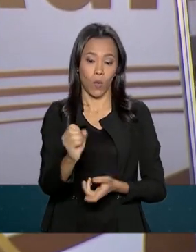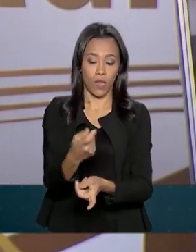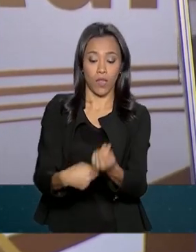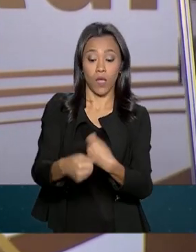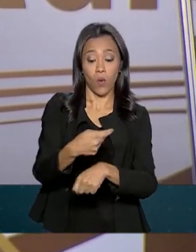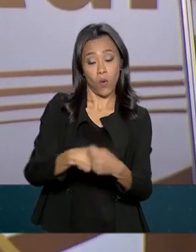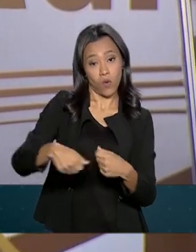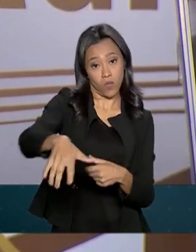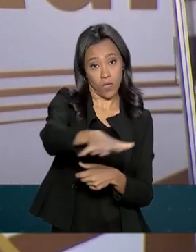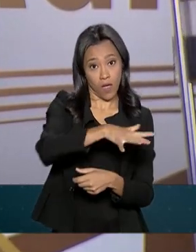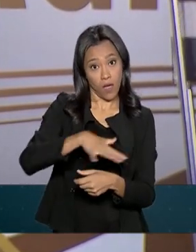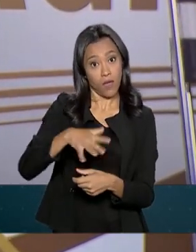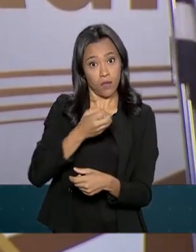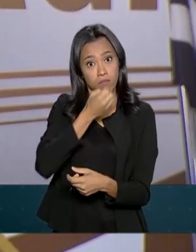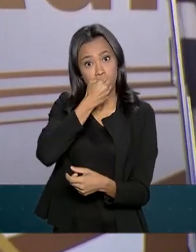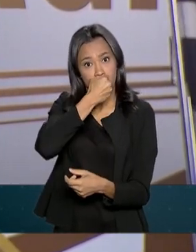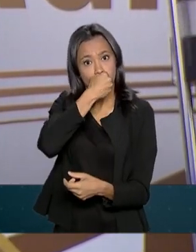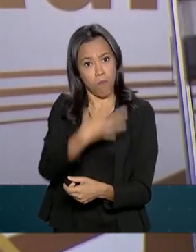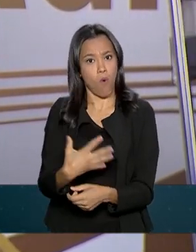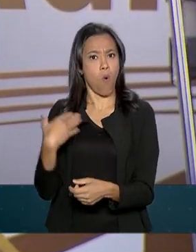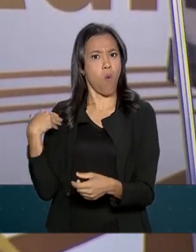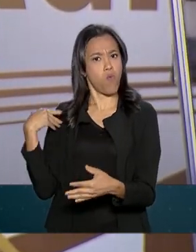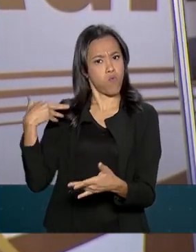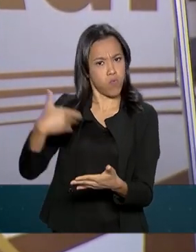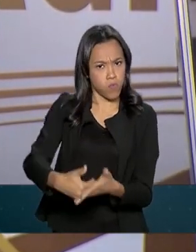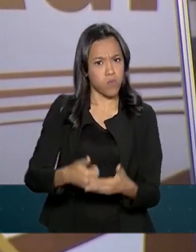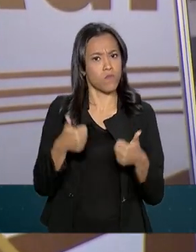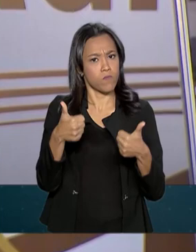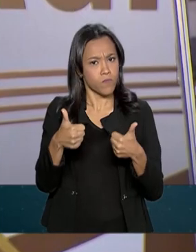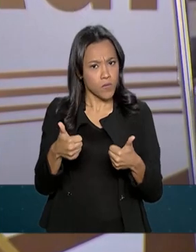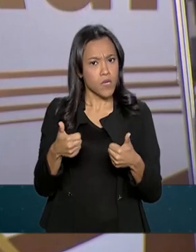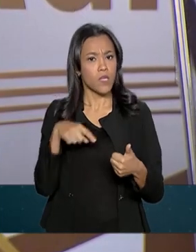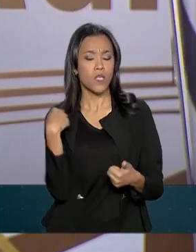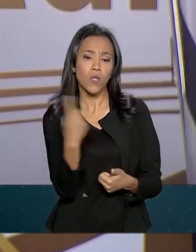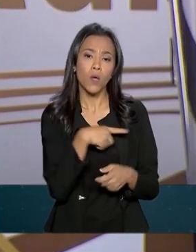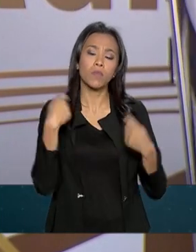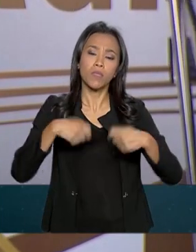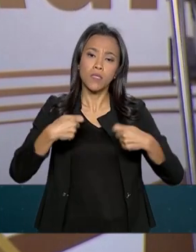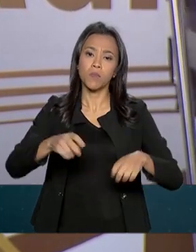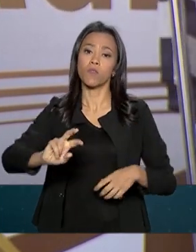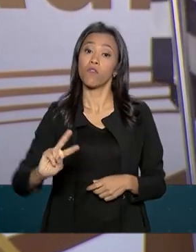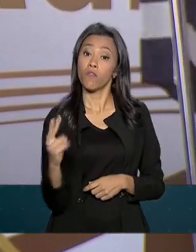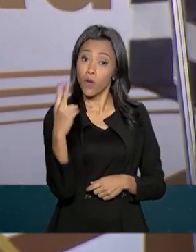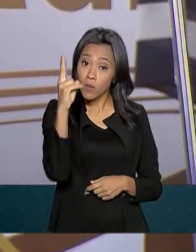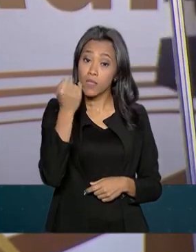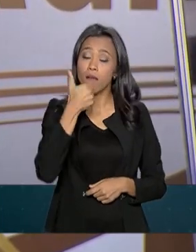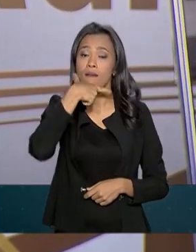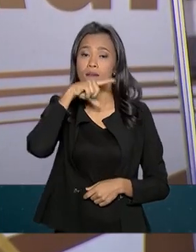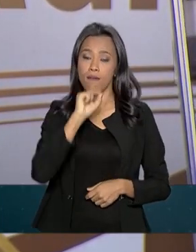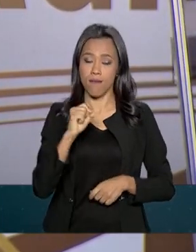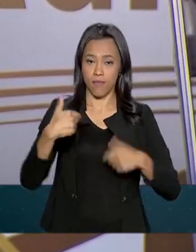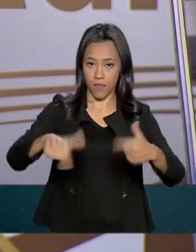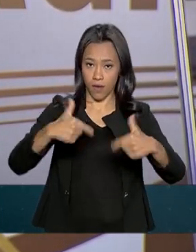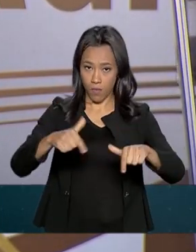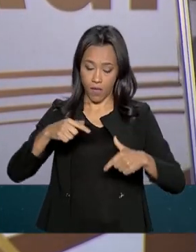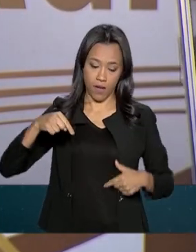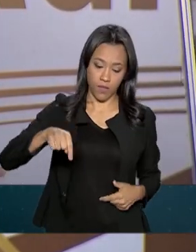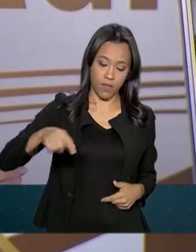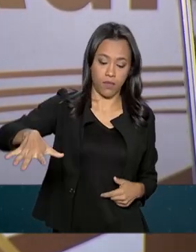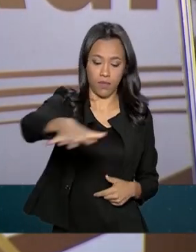que está dando certo desde há muito e nós devemos valorizar quem trabalha nessa área.